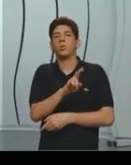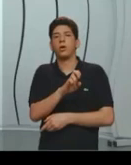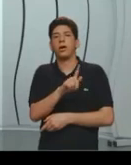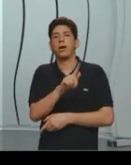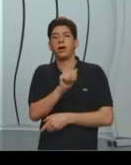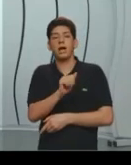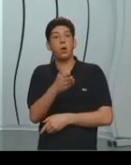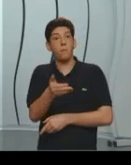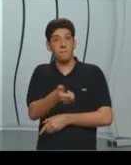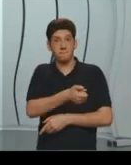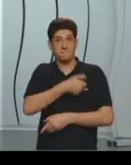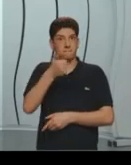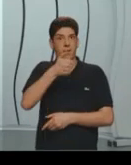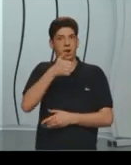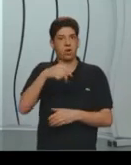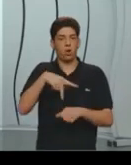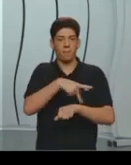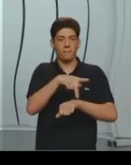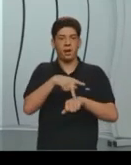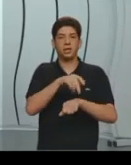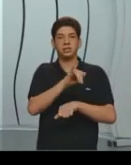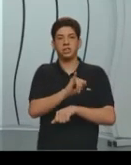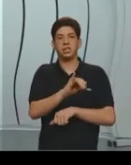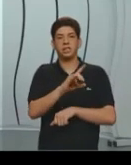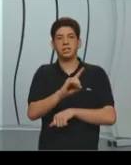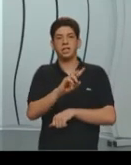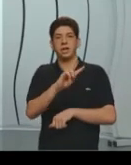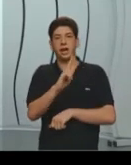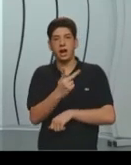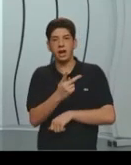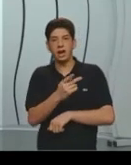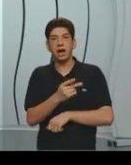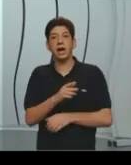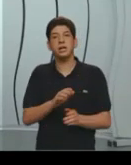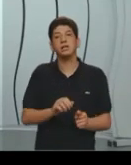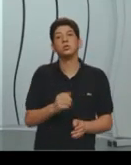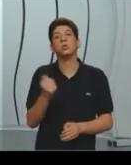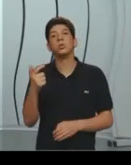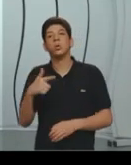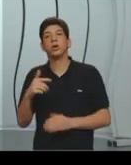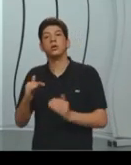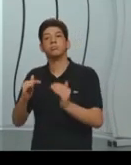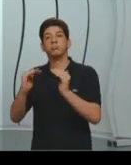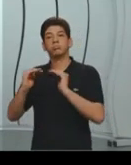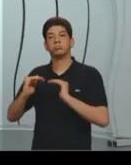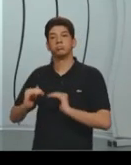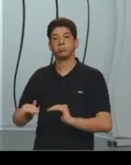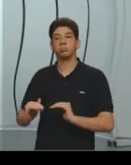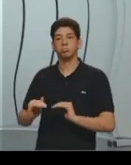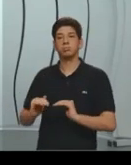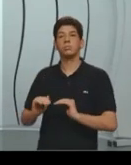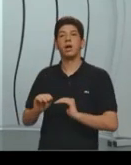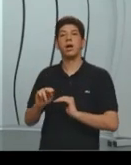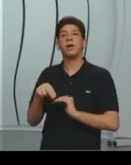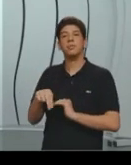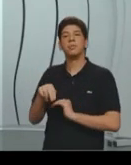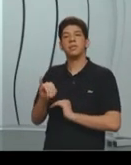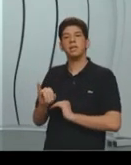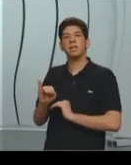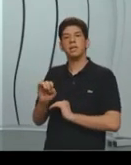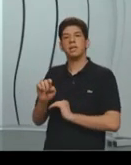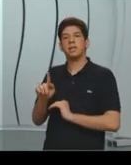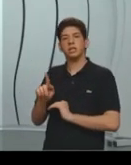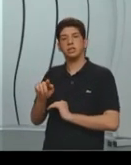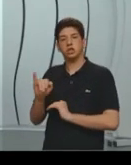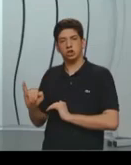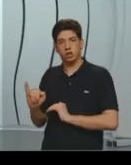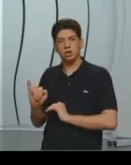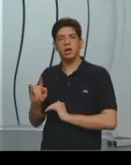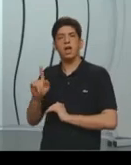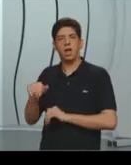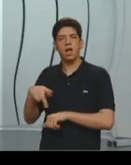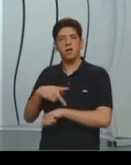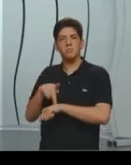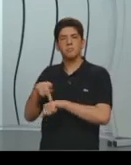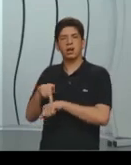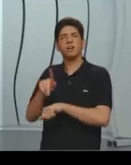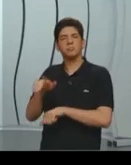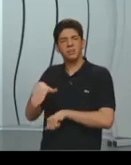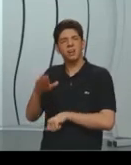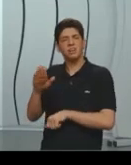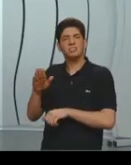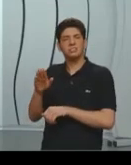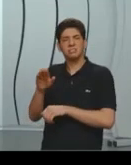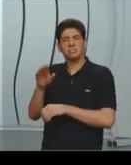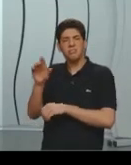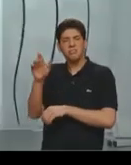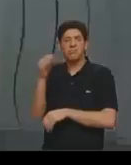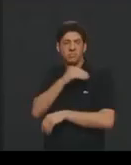e como é a vida no Níger, que é um país que tem o IDH mais baixo do mundo. E aí a gente vai ver que no mundo, no